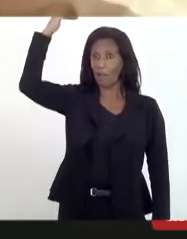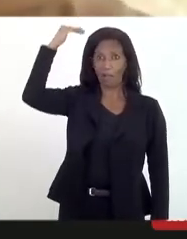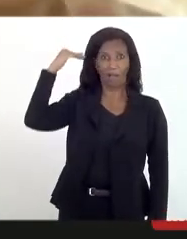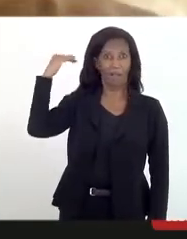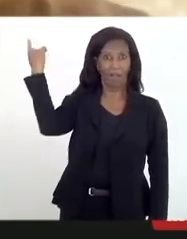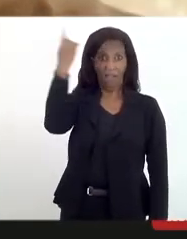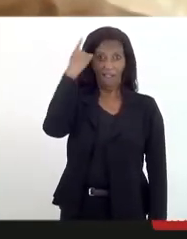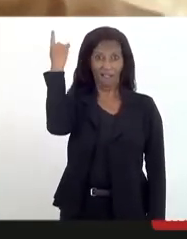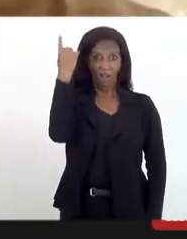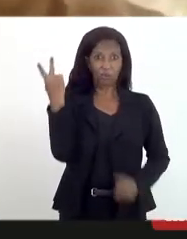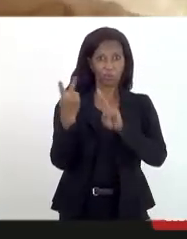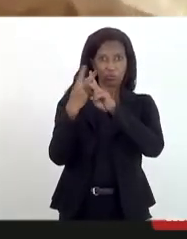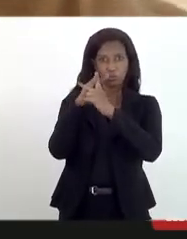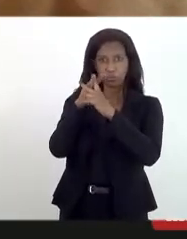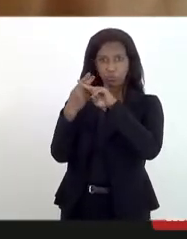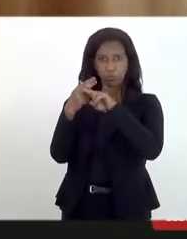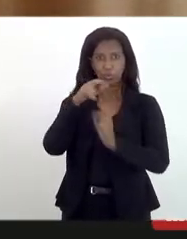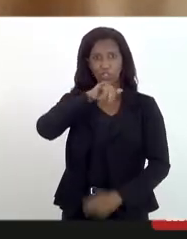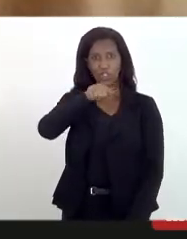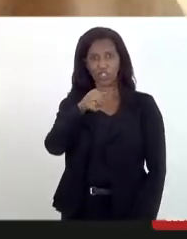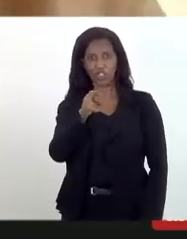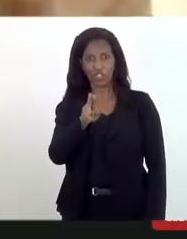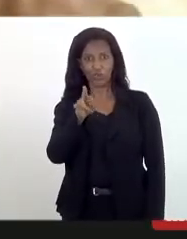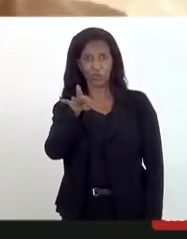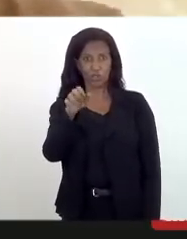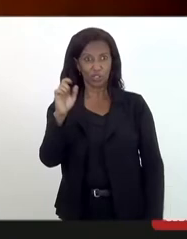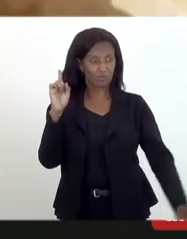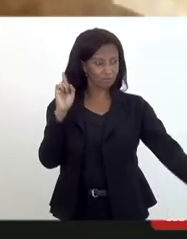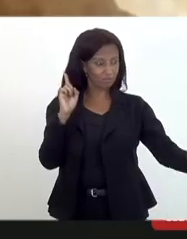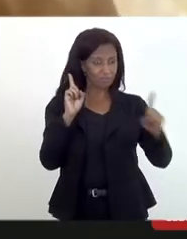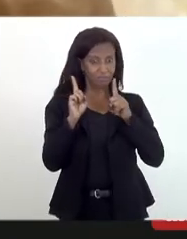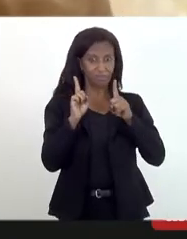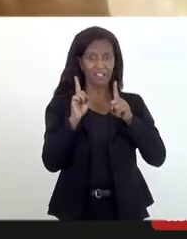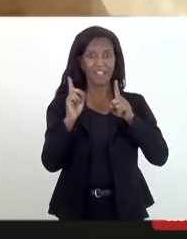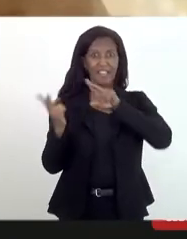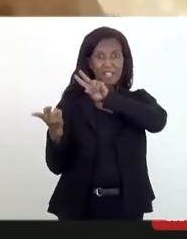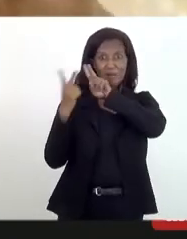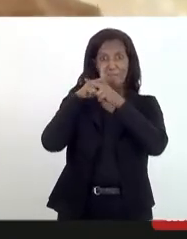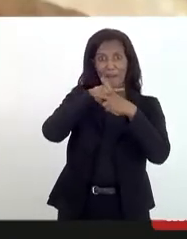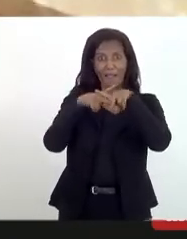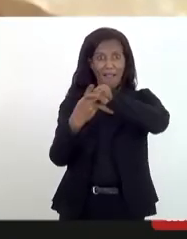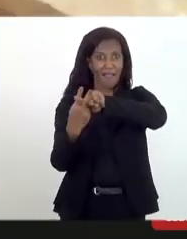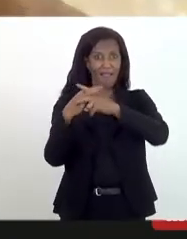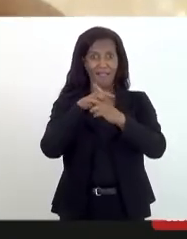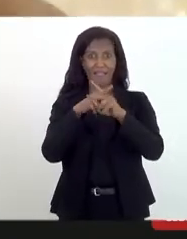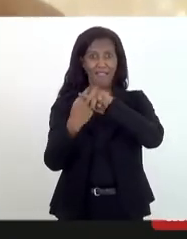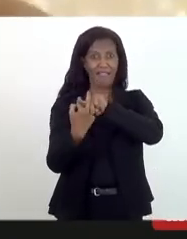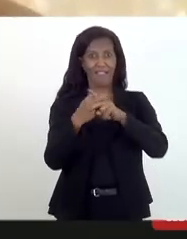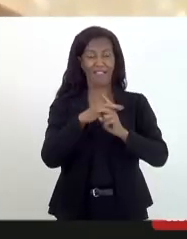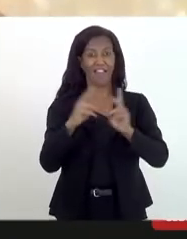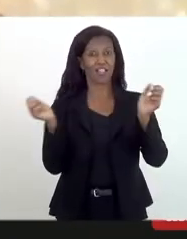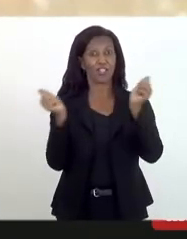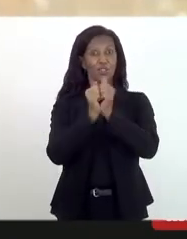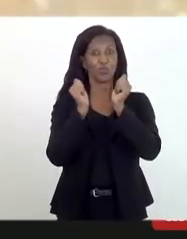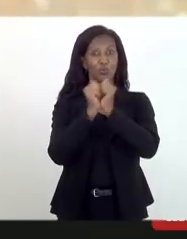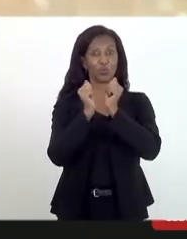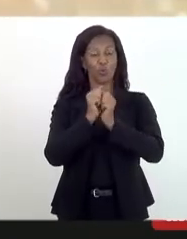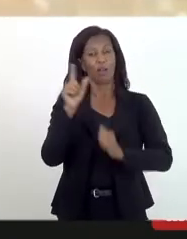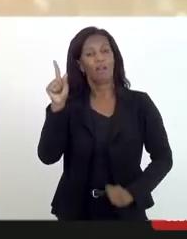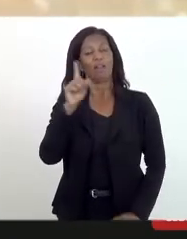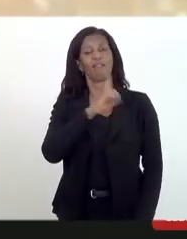faixas presas de jiu-jitsu, eles enfrentaram, quebraram o braço, a cabeça, na porta da delegacia de Copacabana.